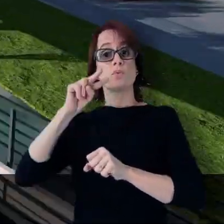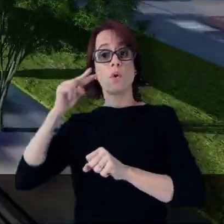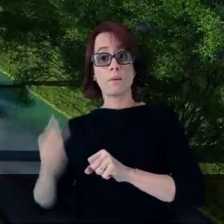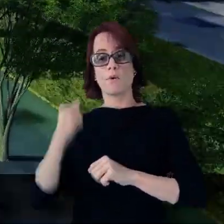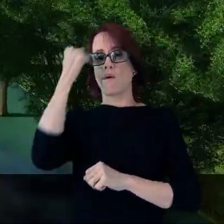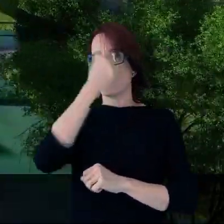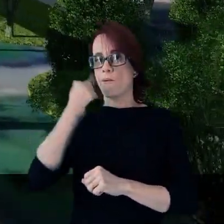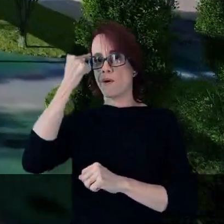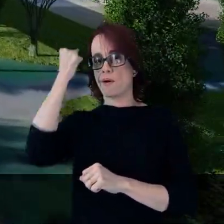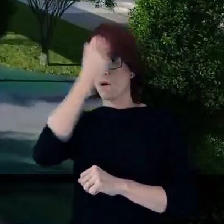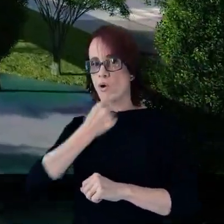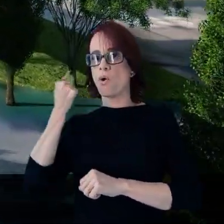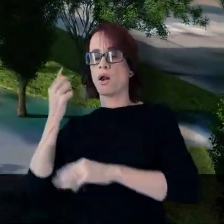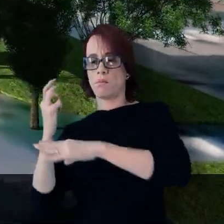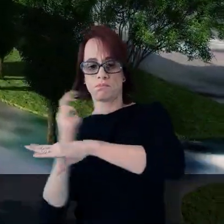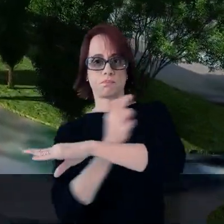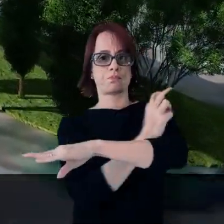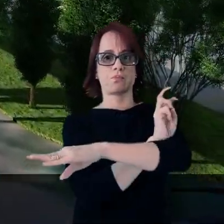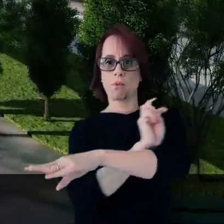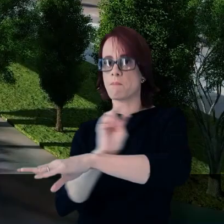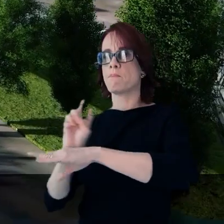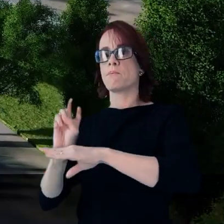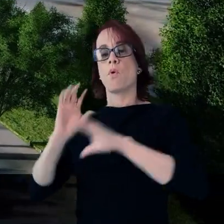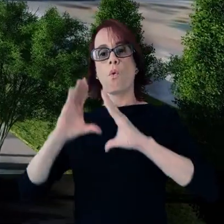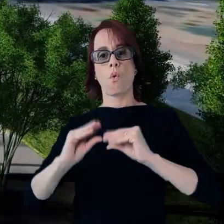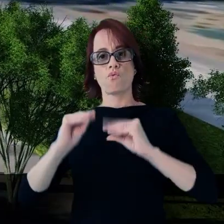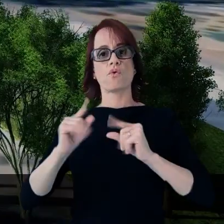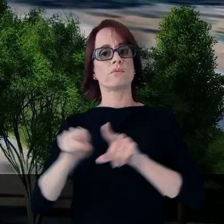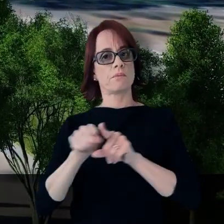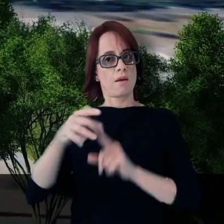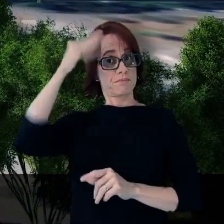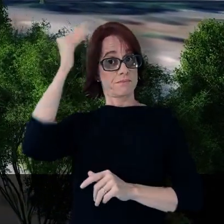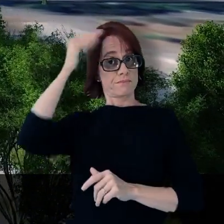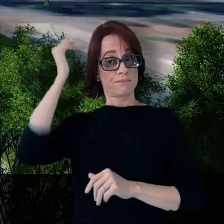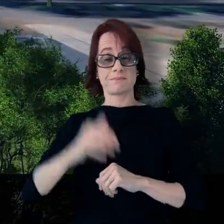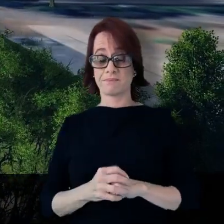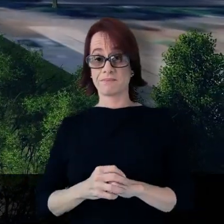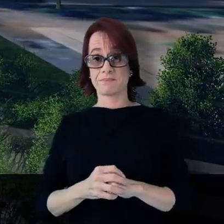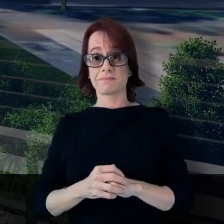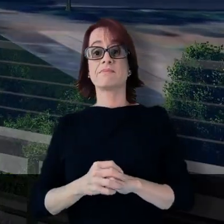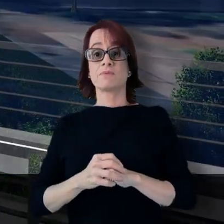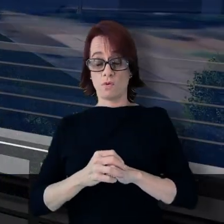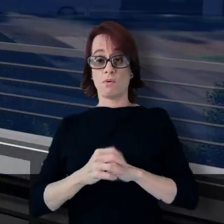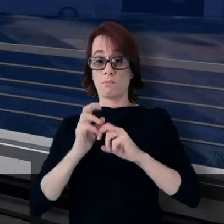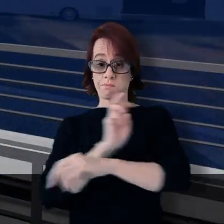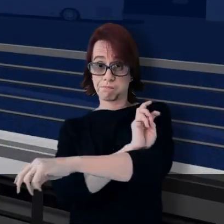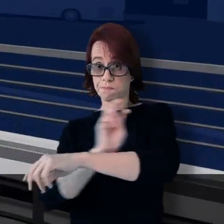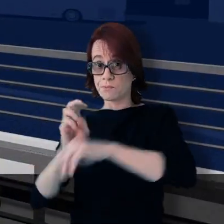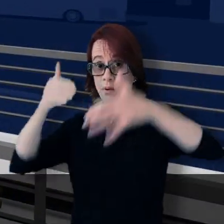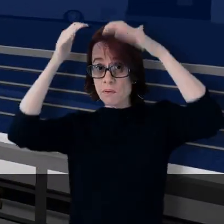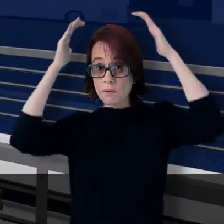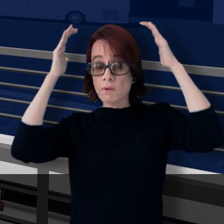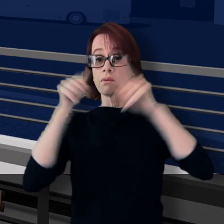transportar 2 mil passageiros por hora em cada direção, com o máximo de conforto e agilidade. Os veículos